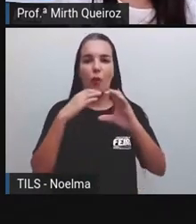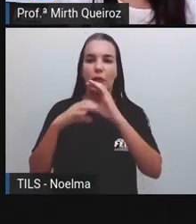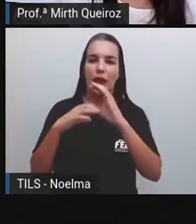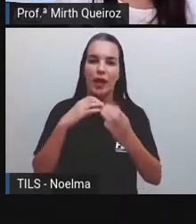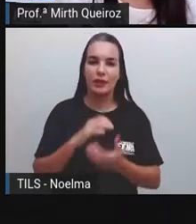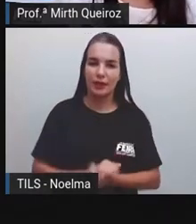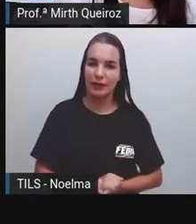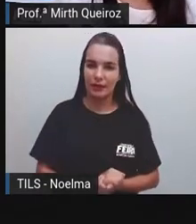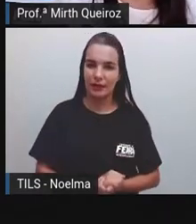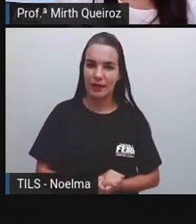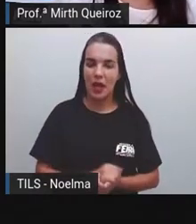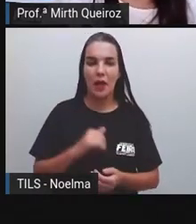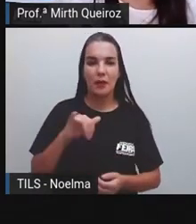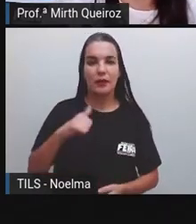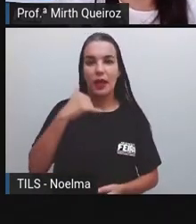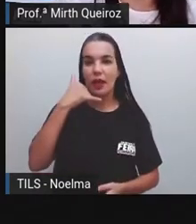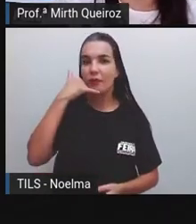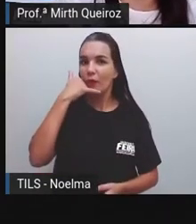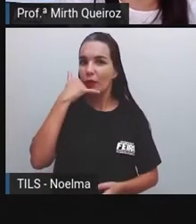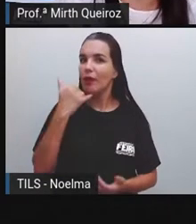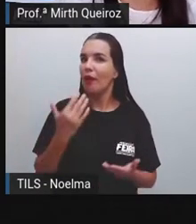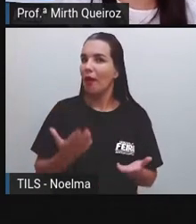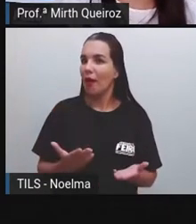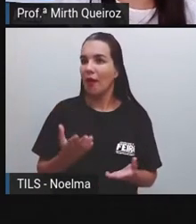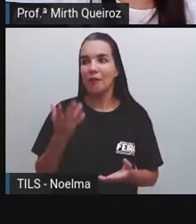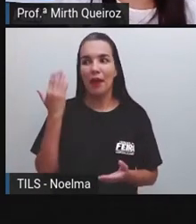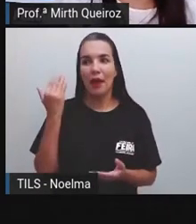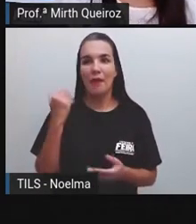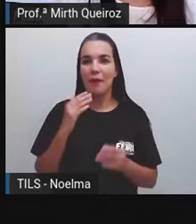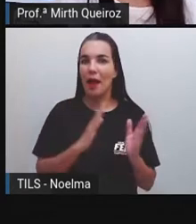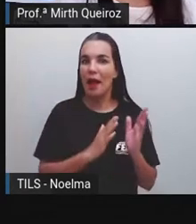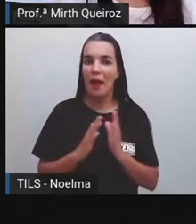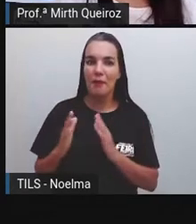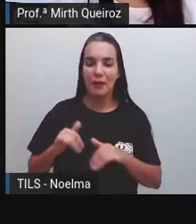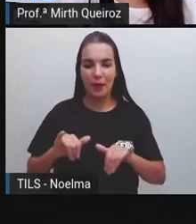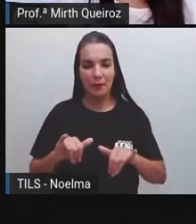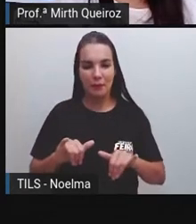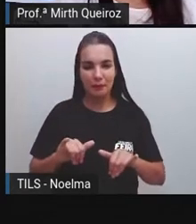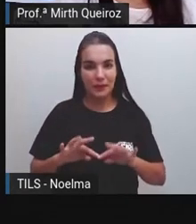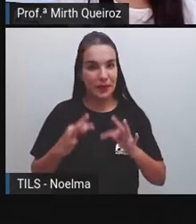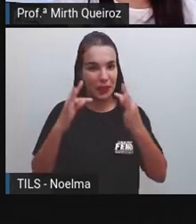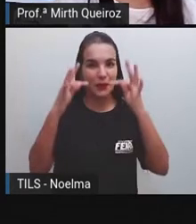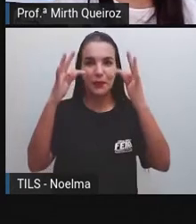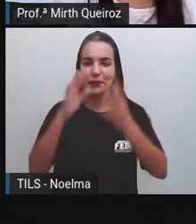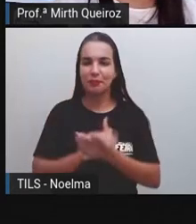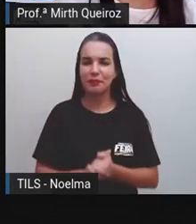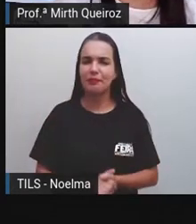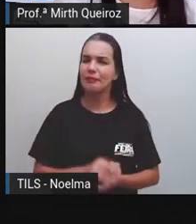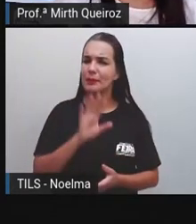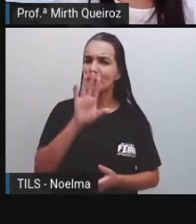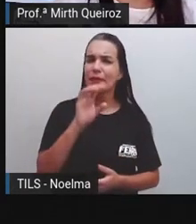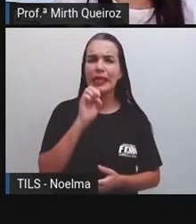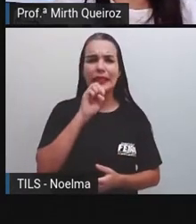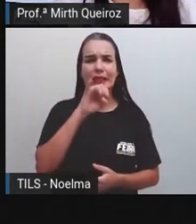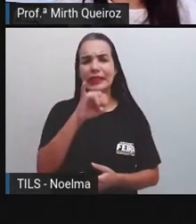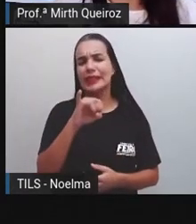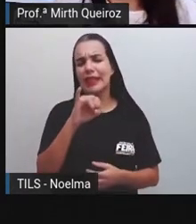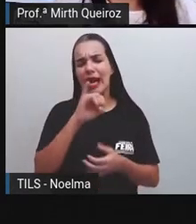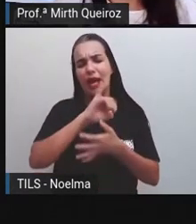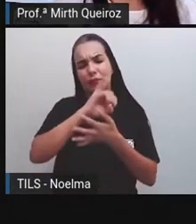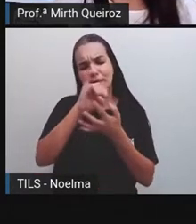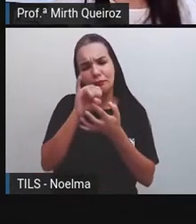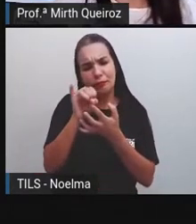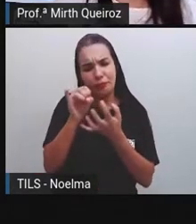era a forma mais moderna de se comunicar Sem as redes sociais, ninguém tinha a vida tão